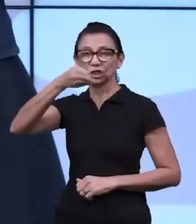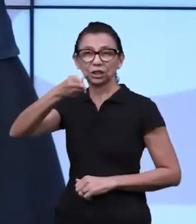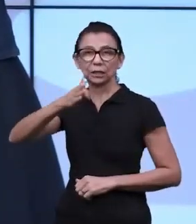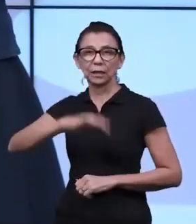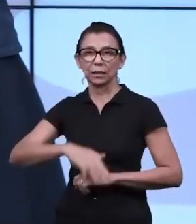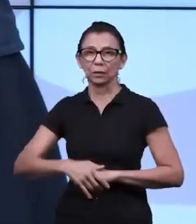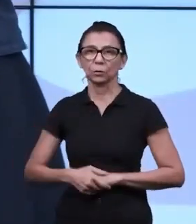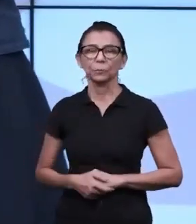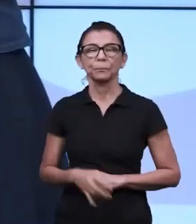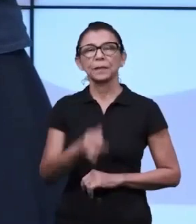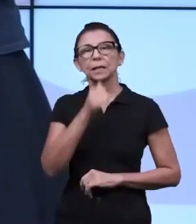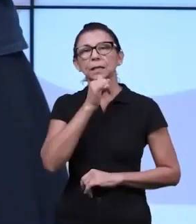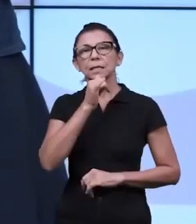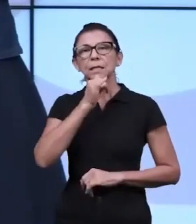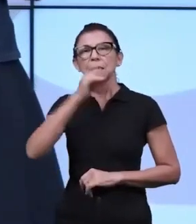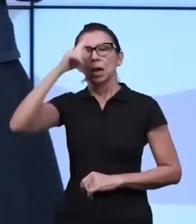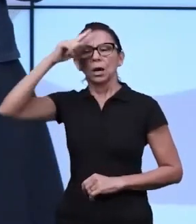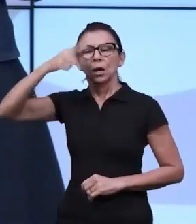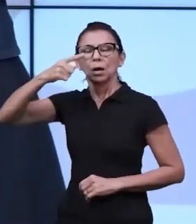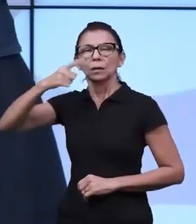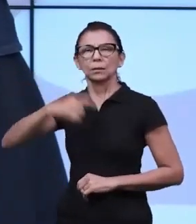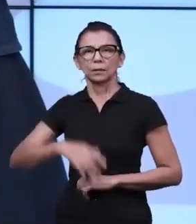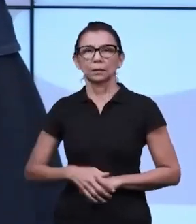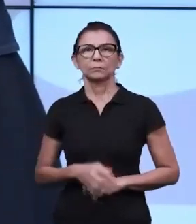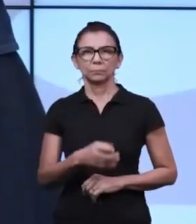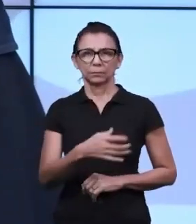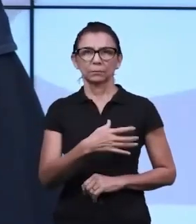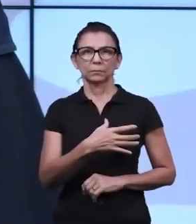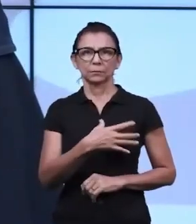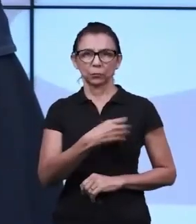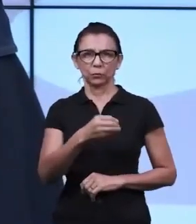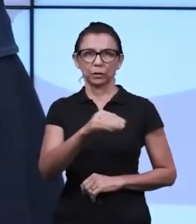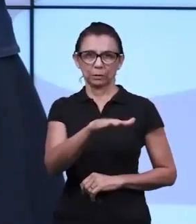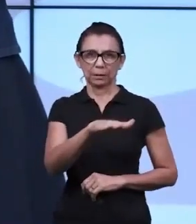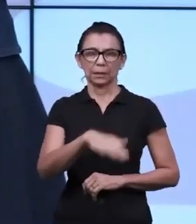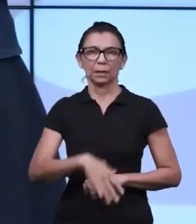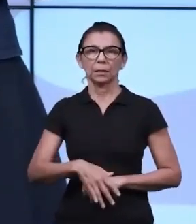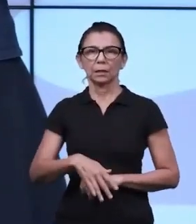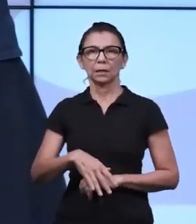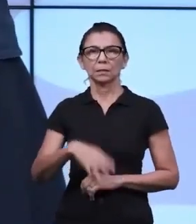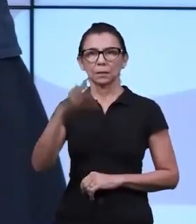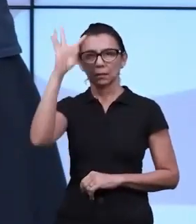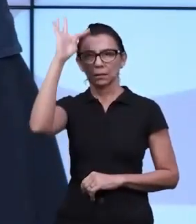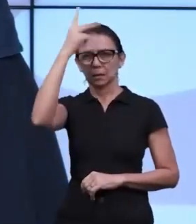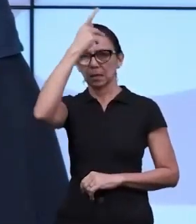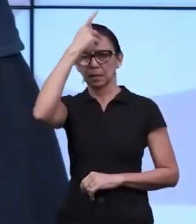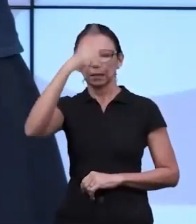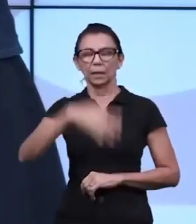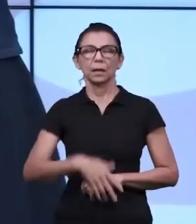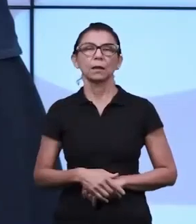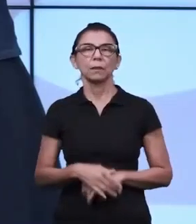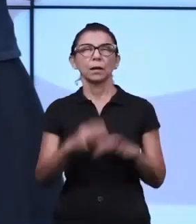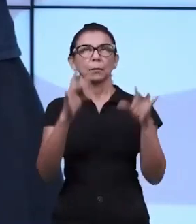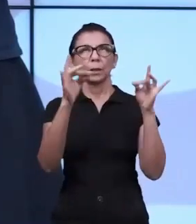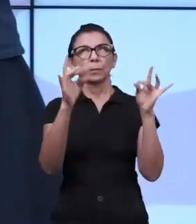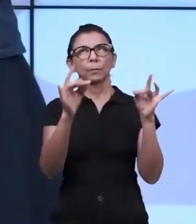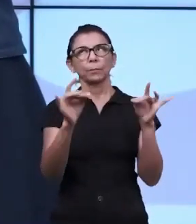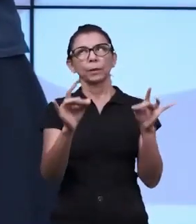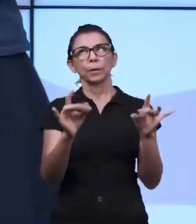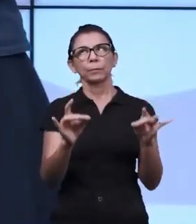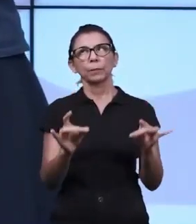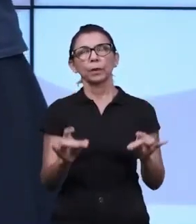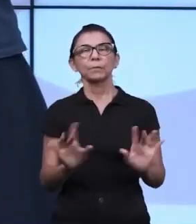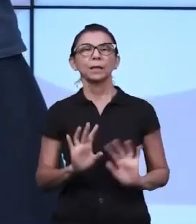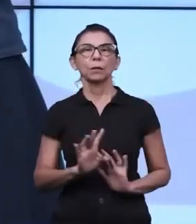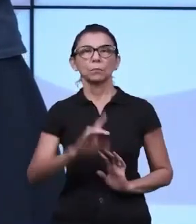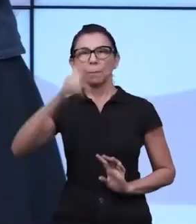Então quando você for dar uma ordem para uma criança que tenha TDAH, não precisa explicar com tantos detalhes. Dê uma